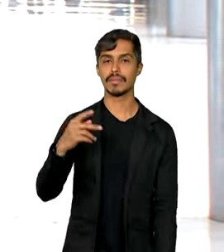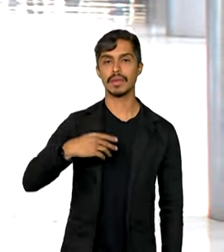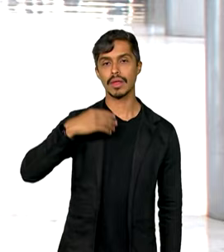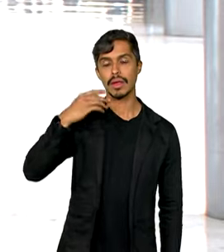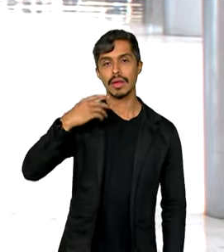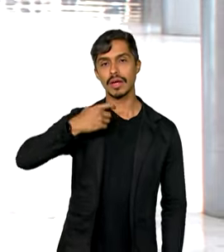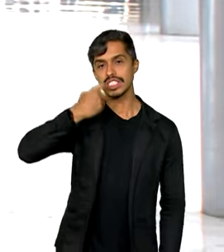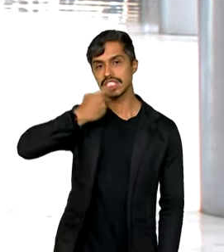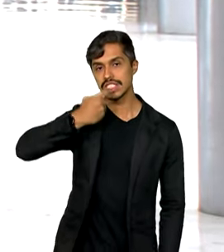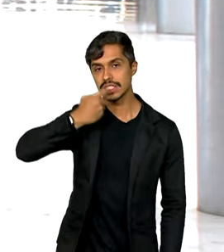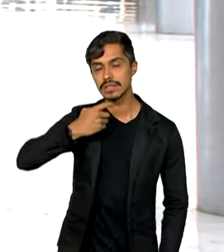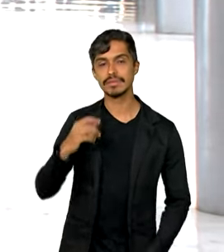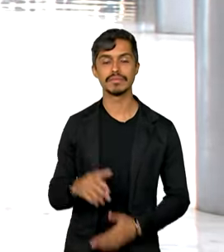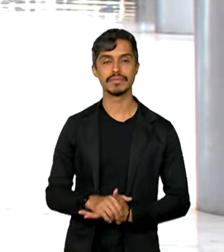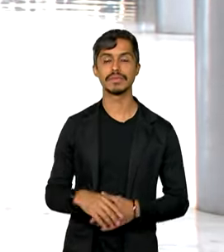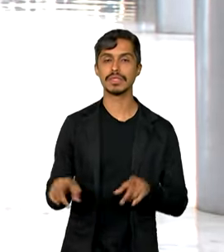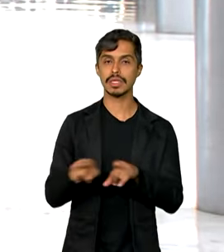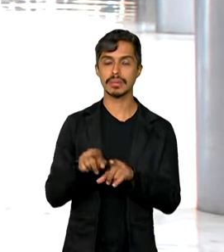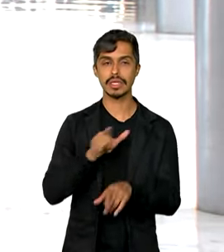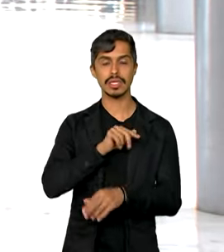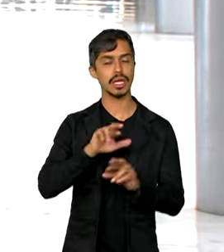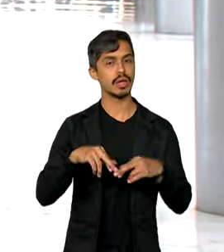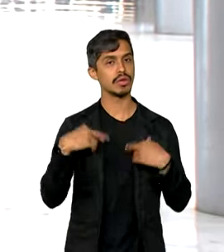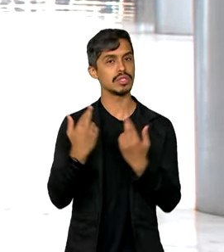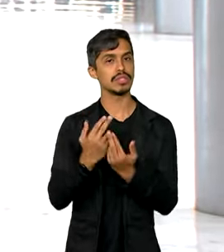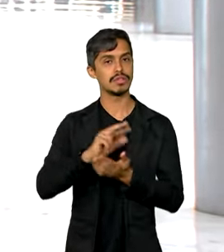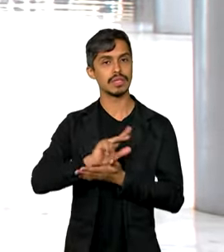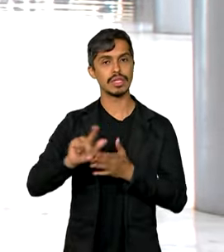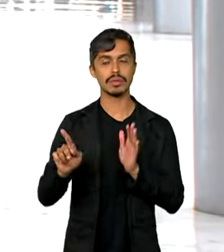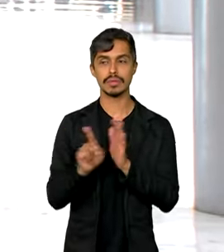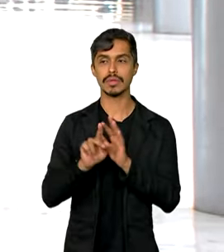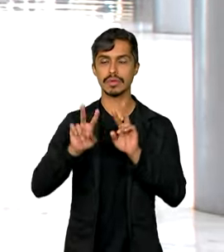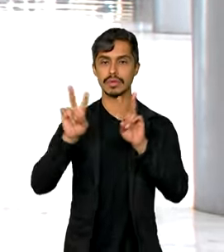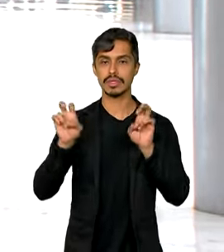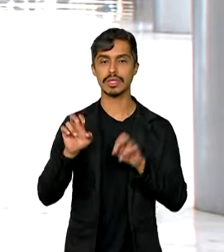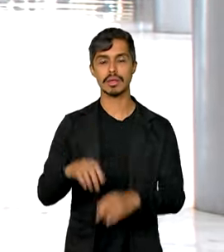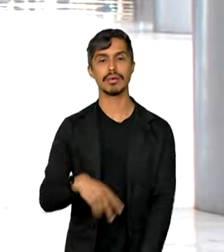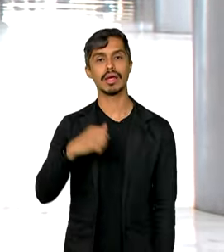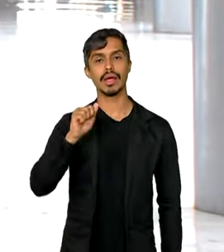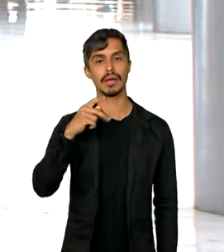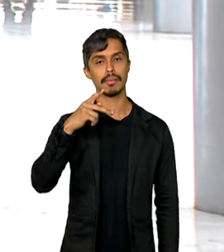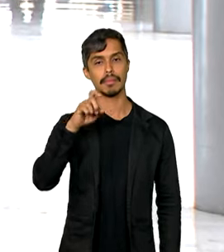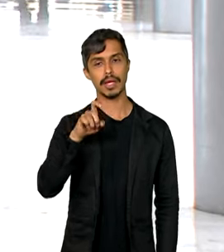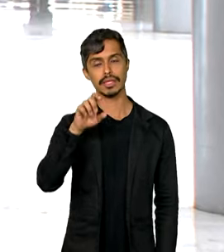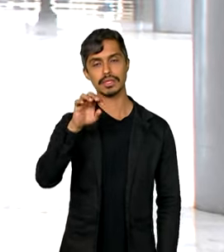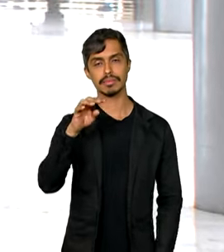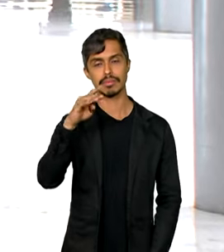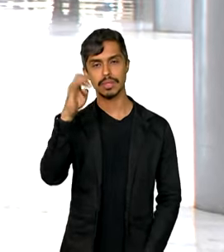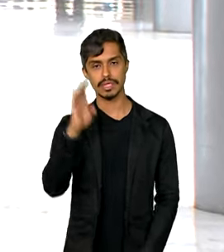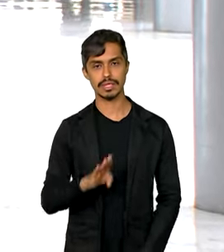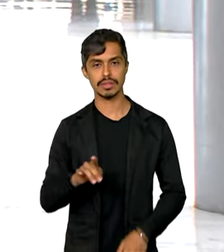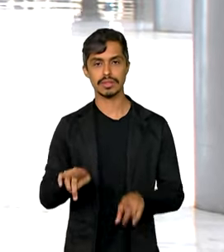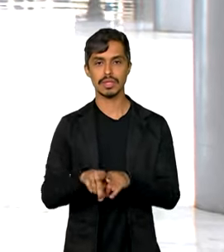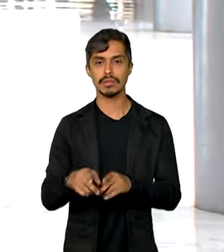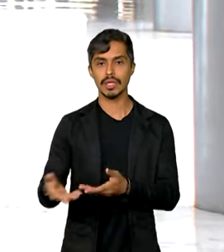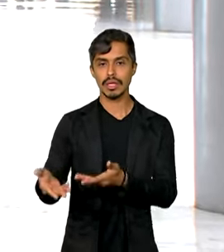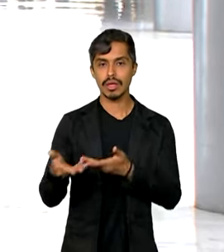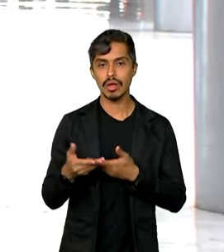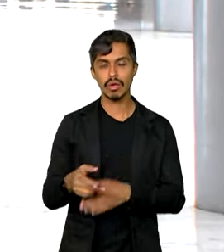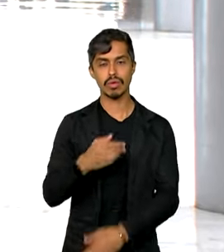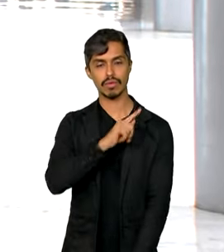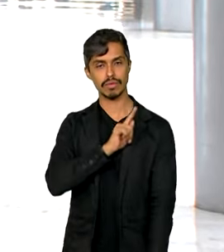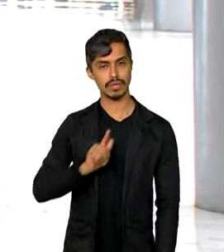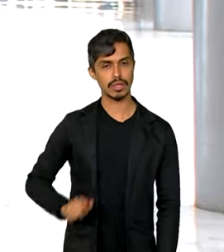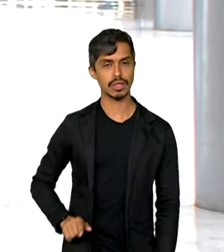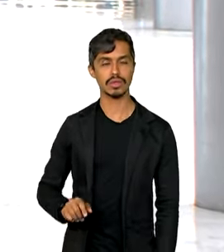reunião para anúncios de novos projetos da Apex Brasil e recebe o governador do Rio Grande do Sul, Eduardo Leite. À tarde, ele tem